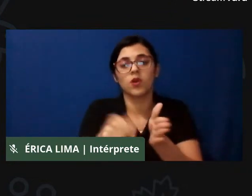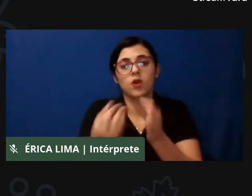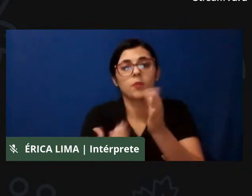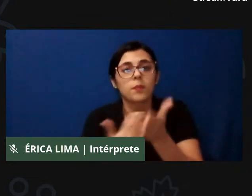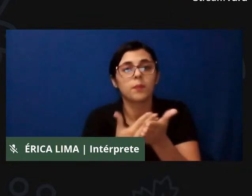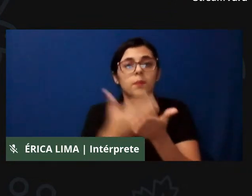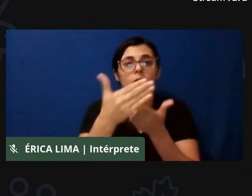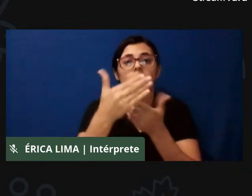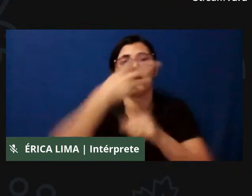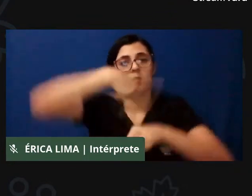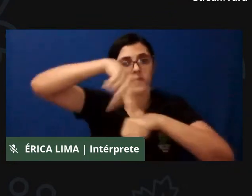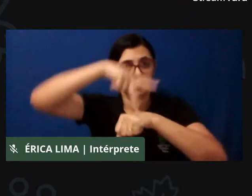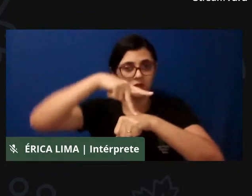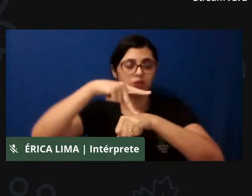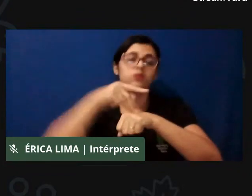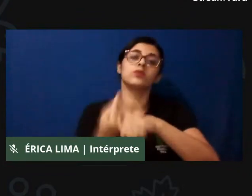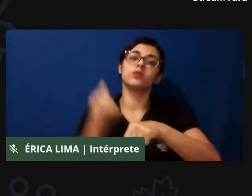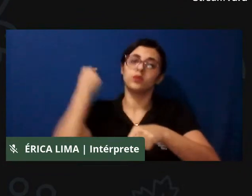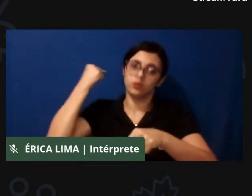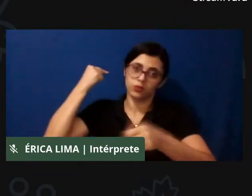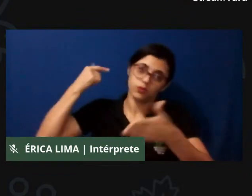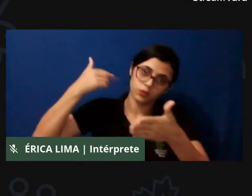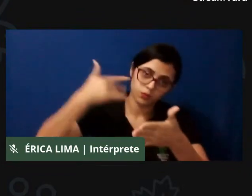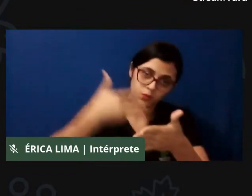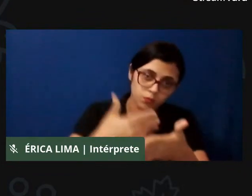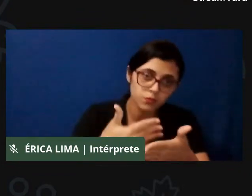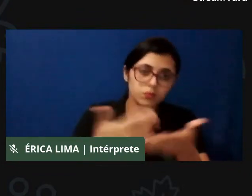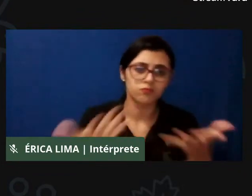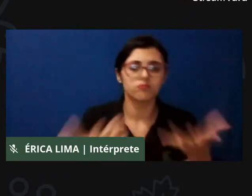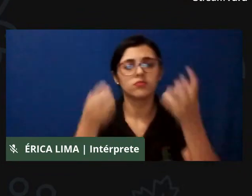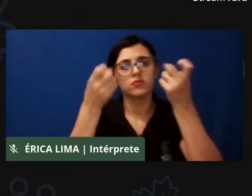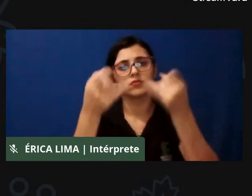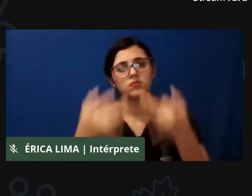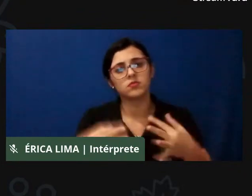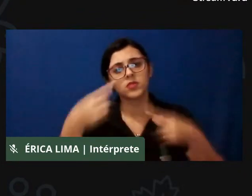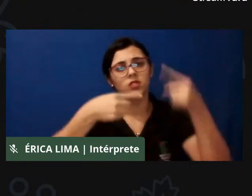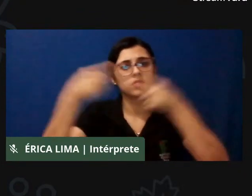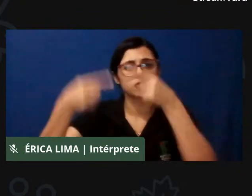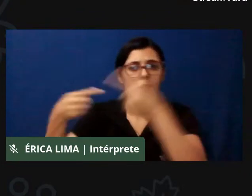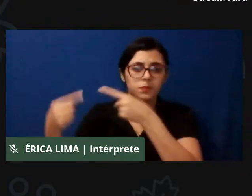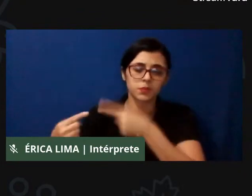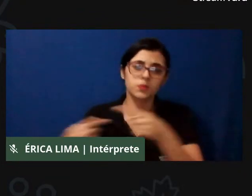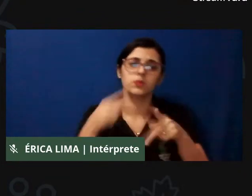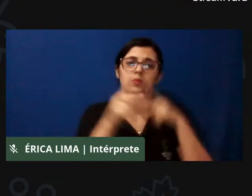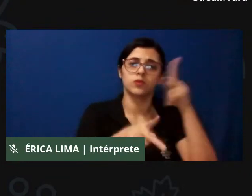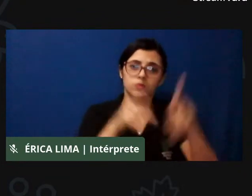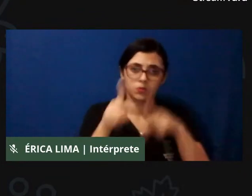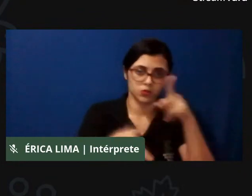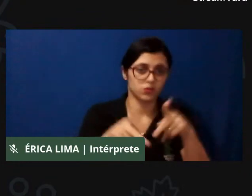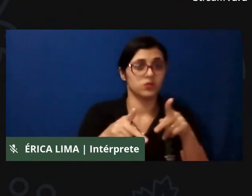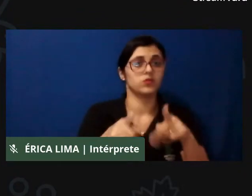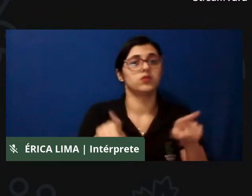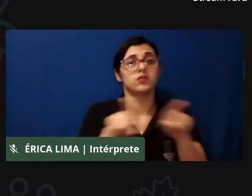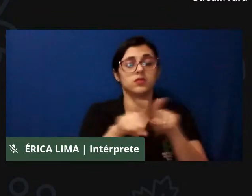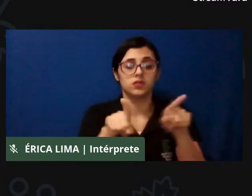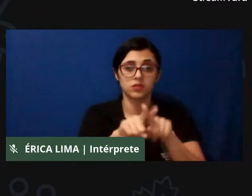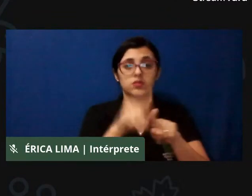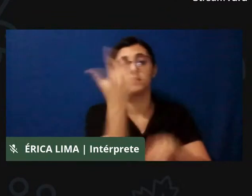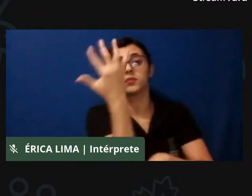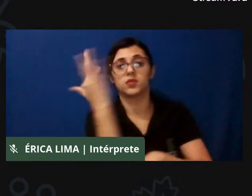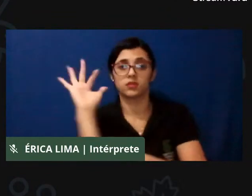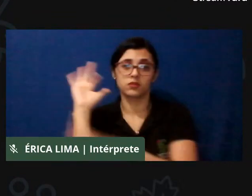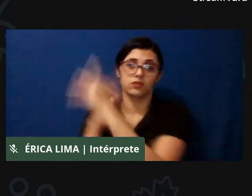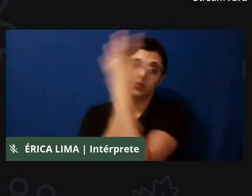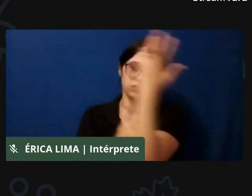Quando se fala de políticas públicas, assim como também de meio ambiente, que